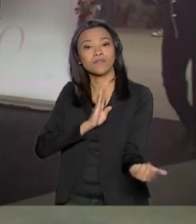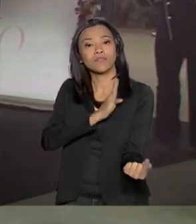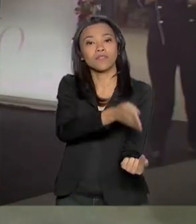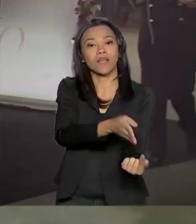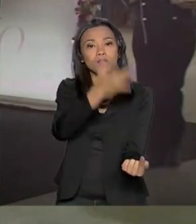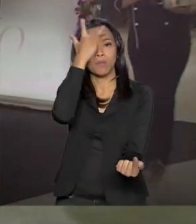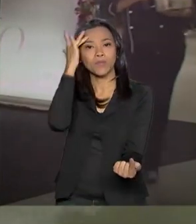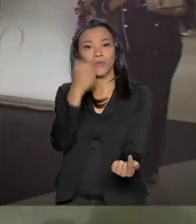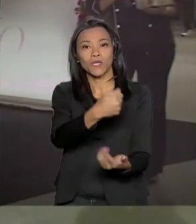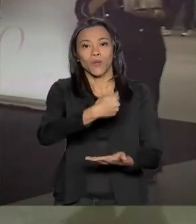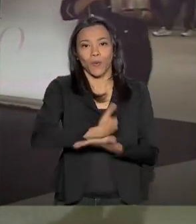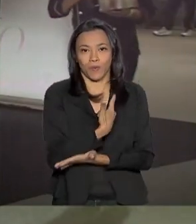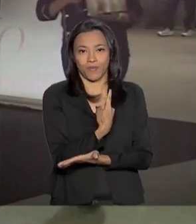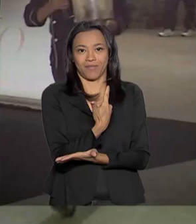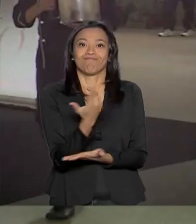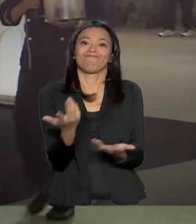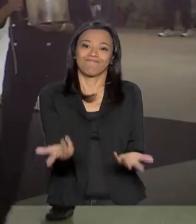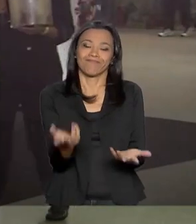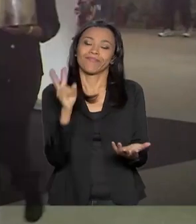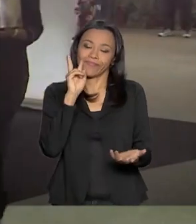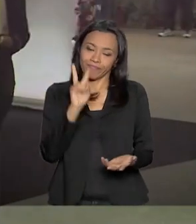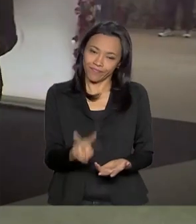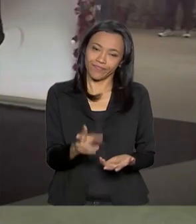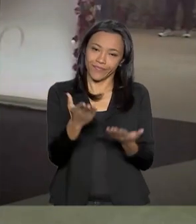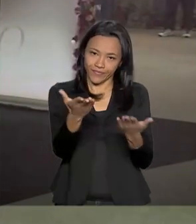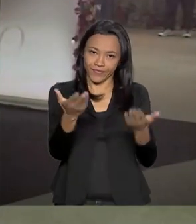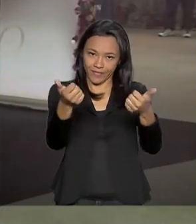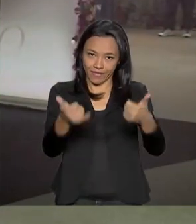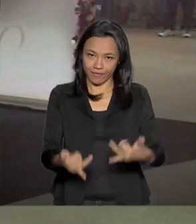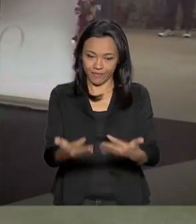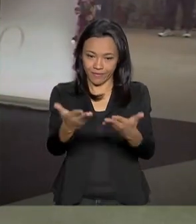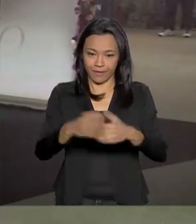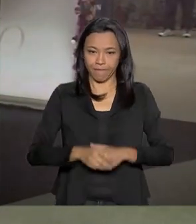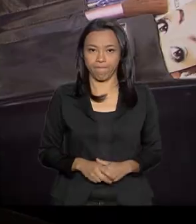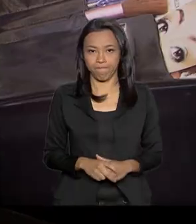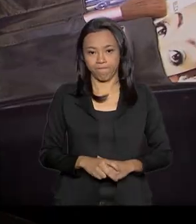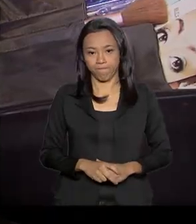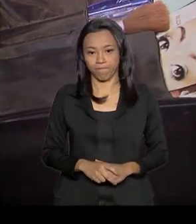consumidor. Como mostra a reportagem de Priscila Kersh.